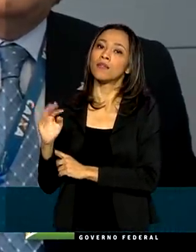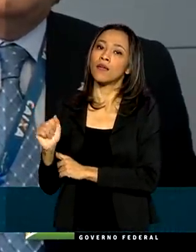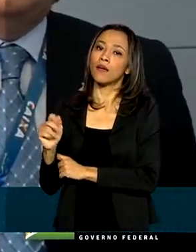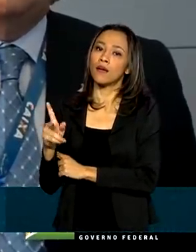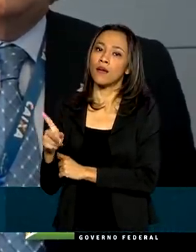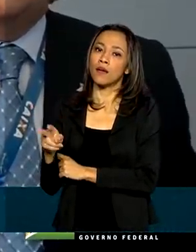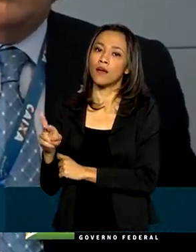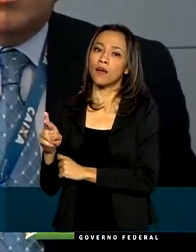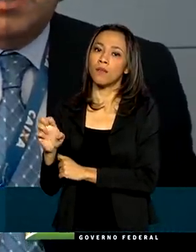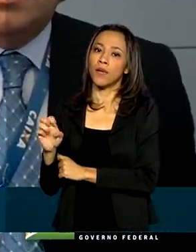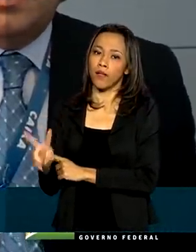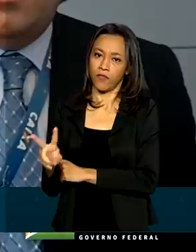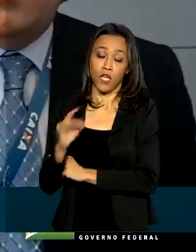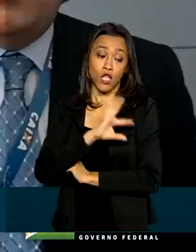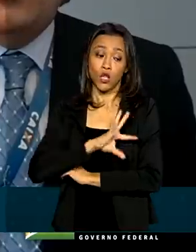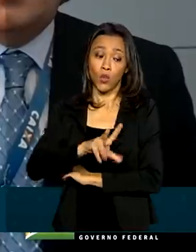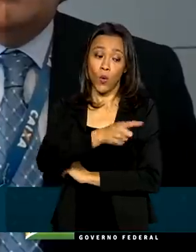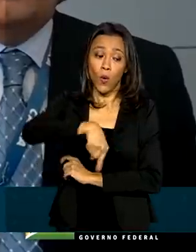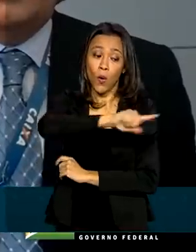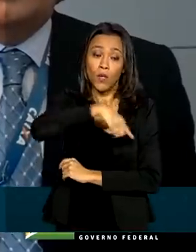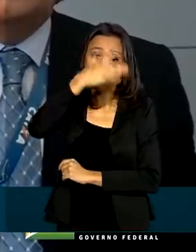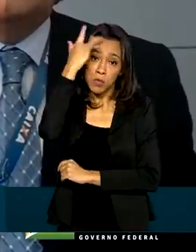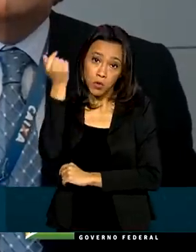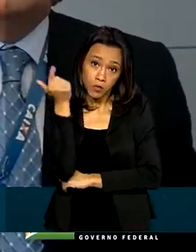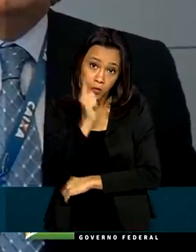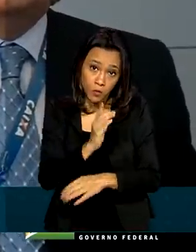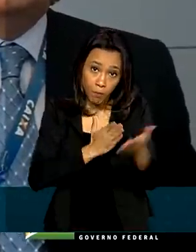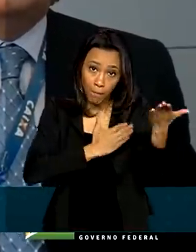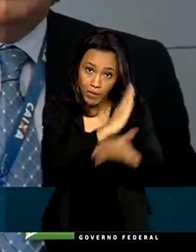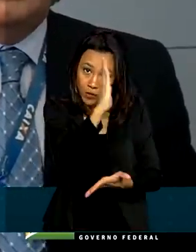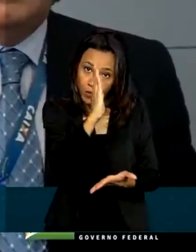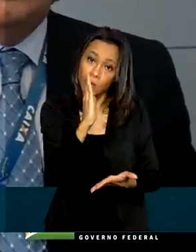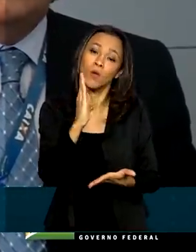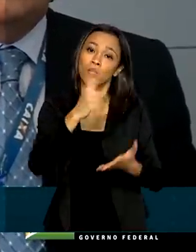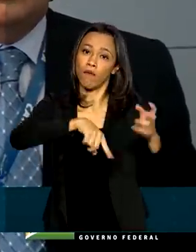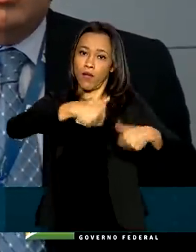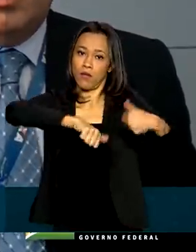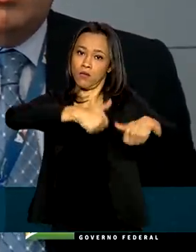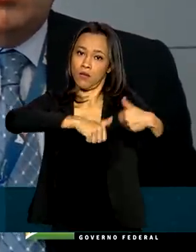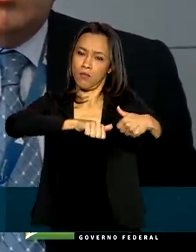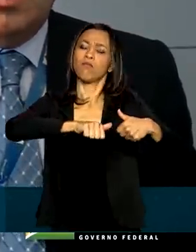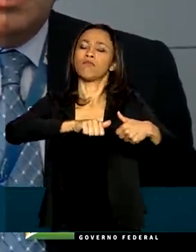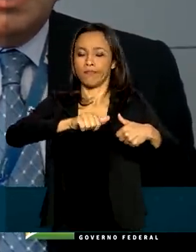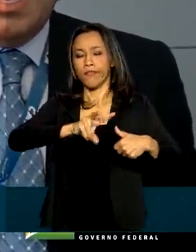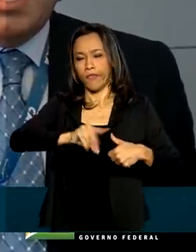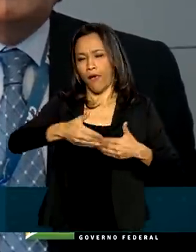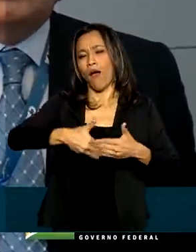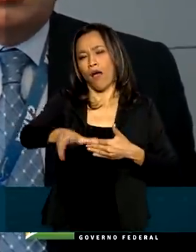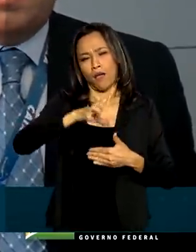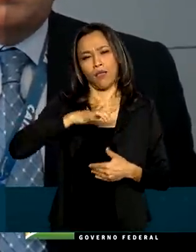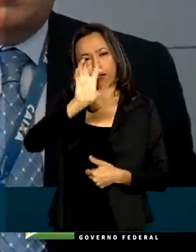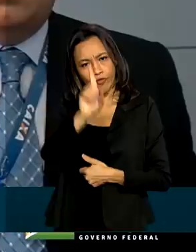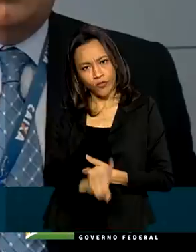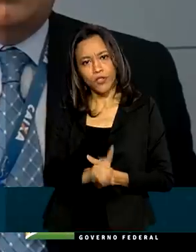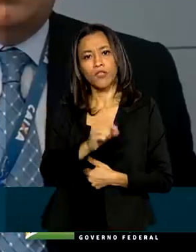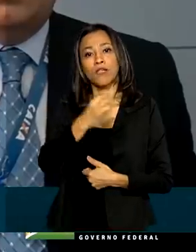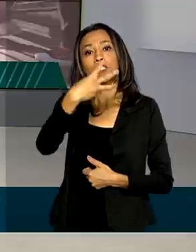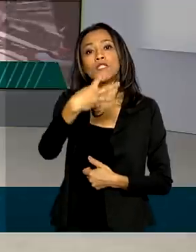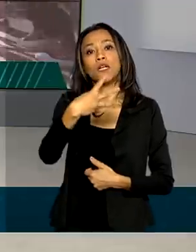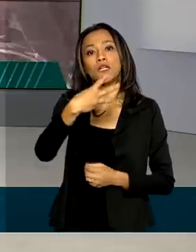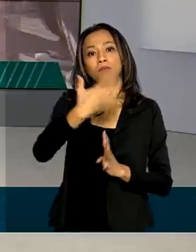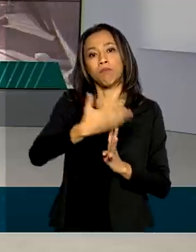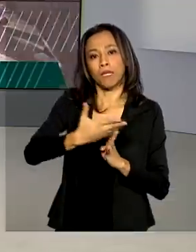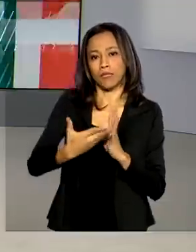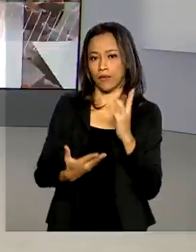forem aprovadas terão o direito às três parcelas.